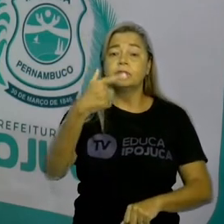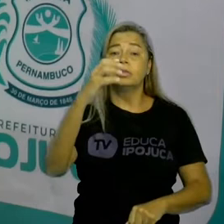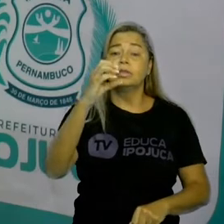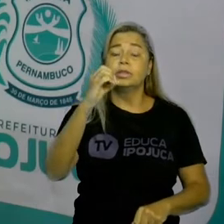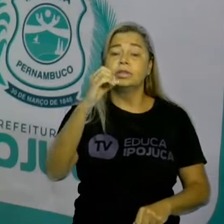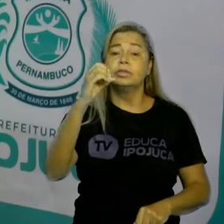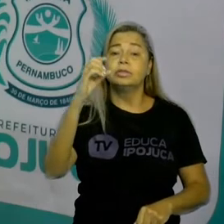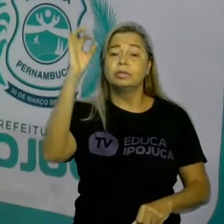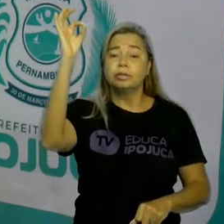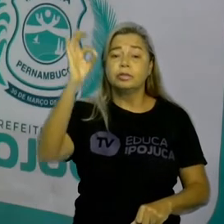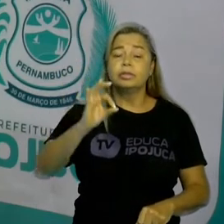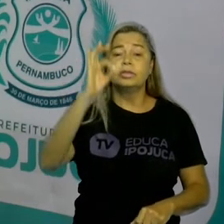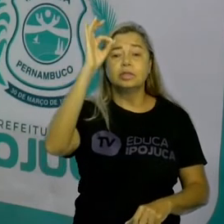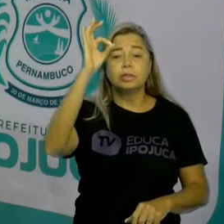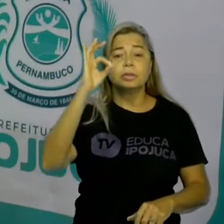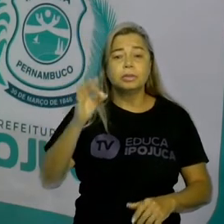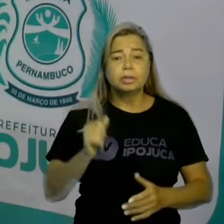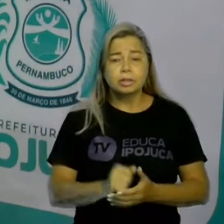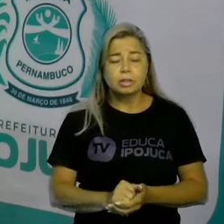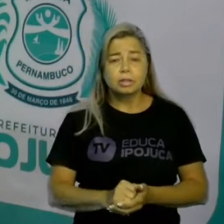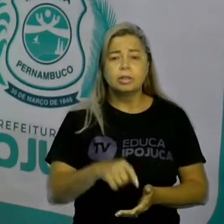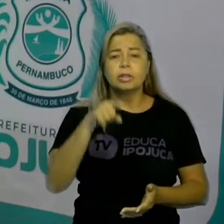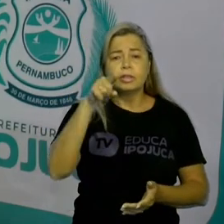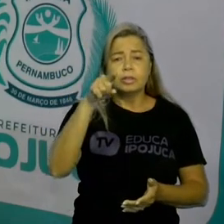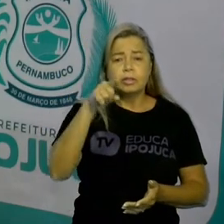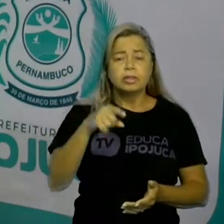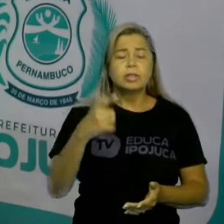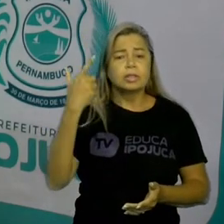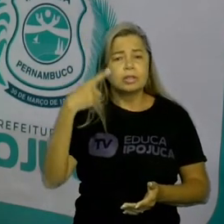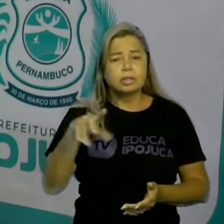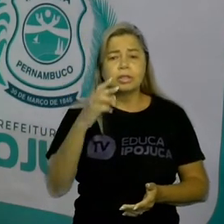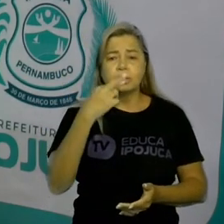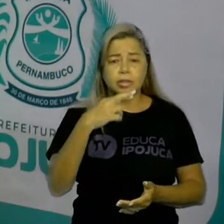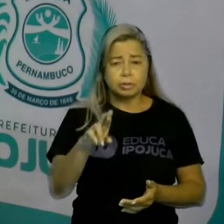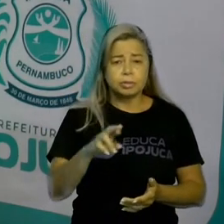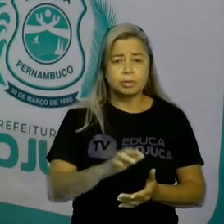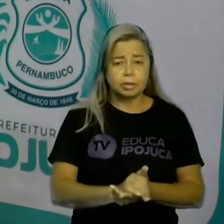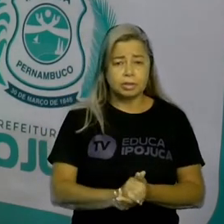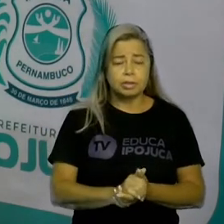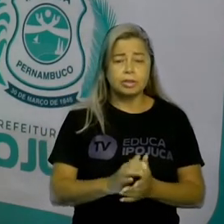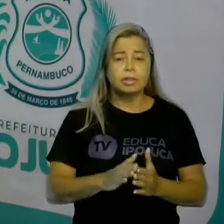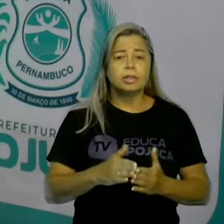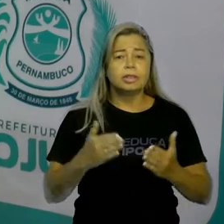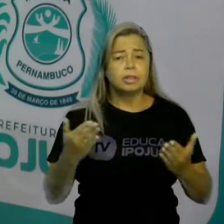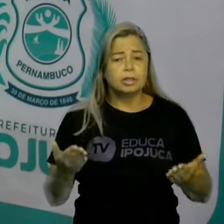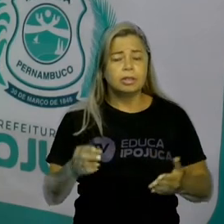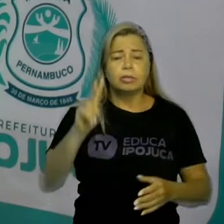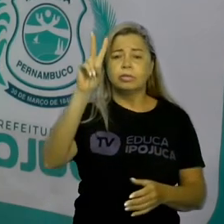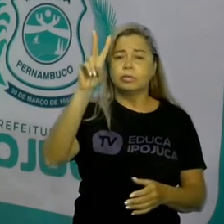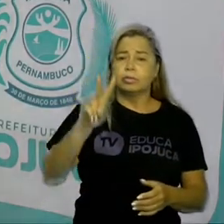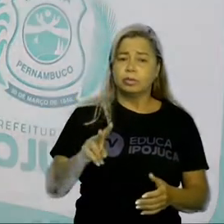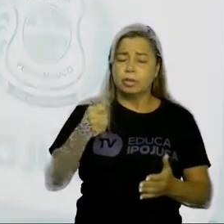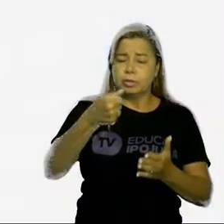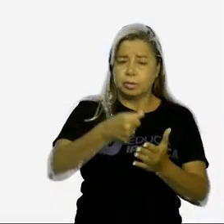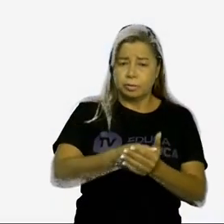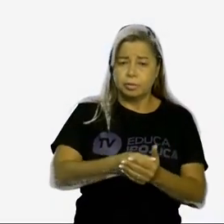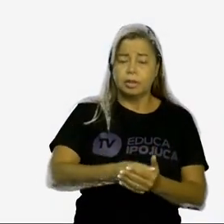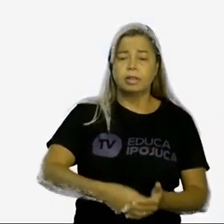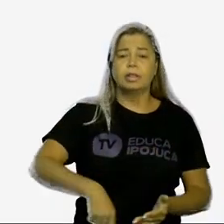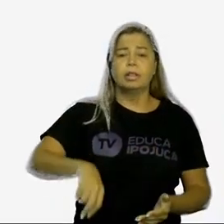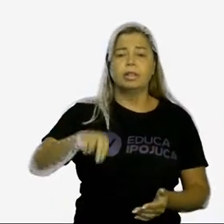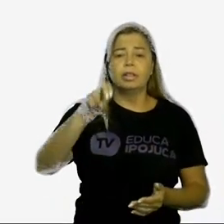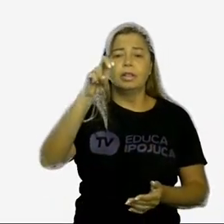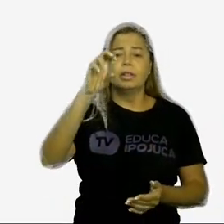foi a resposta? Você conseguiu? O valor do micro-ondas, 1.500 reais,